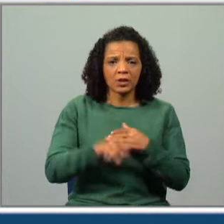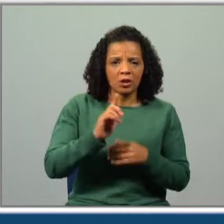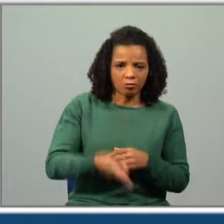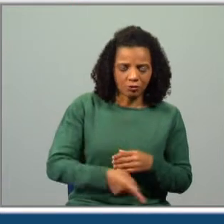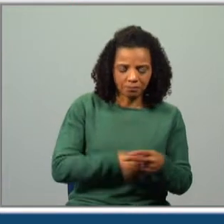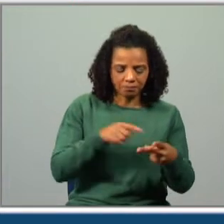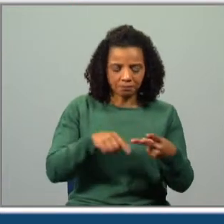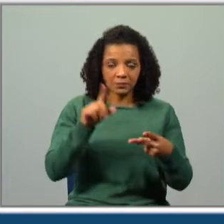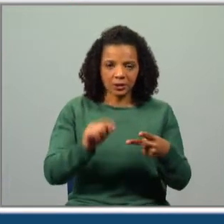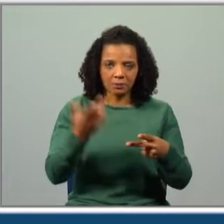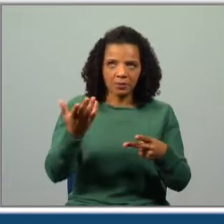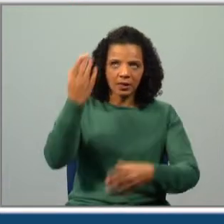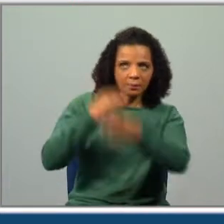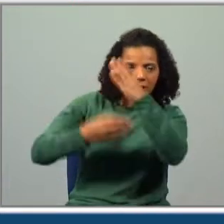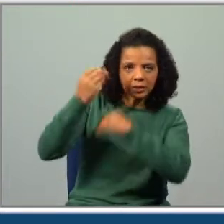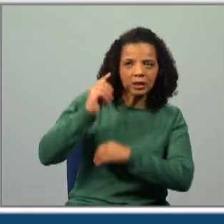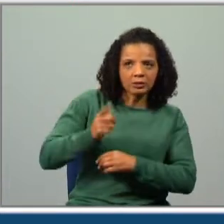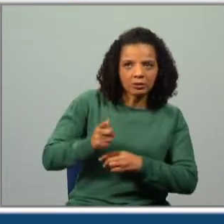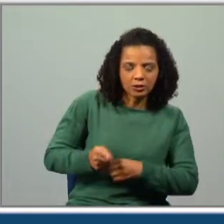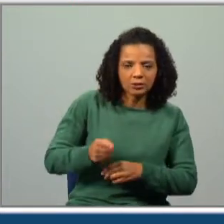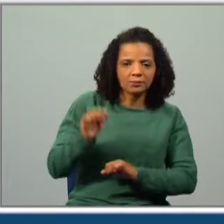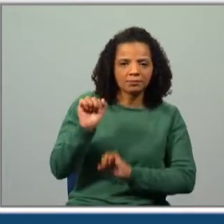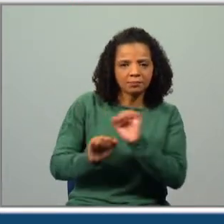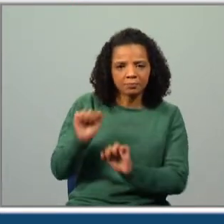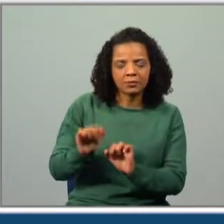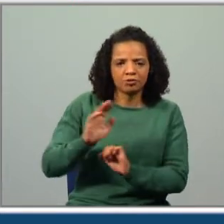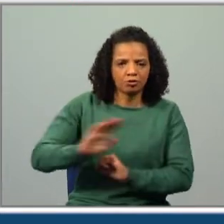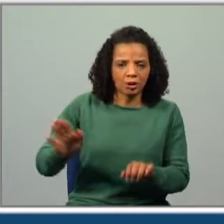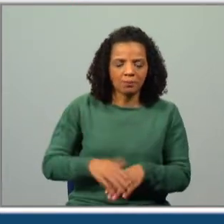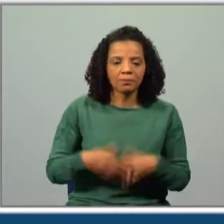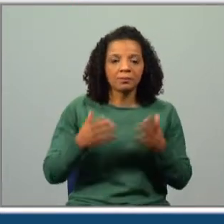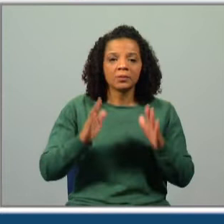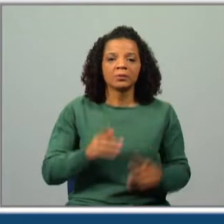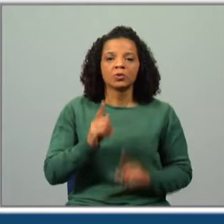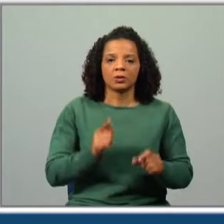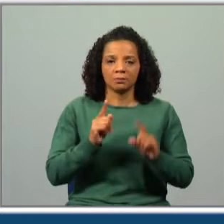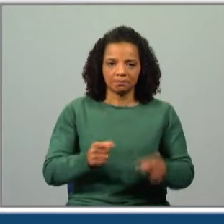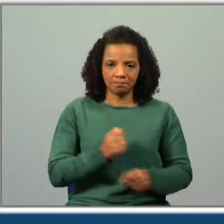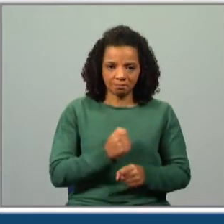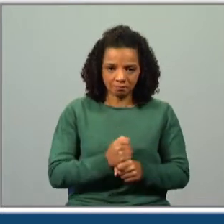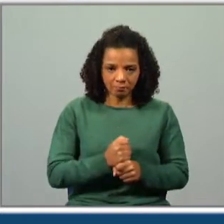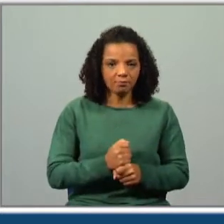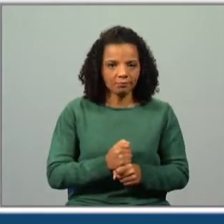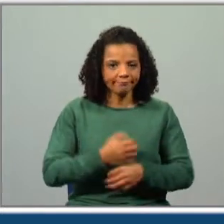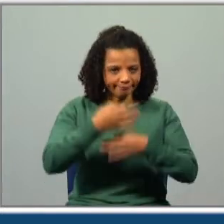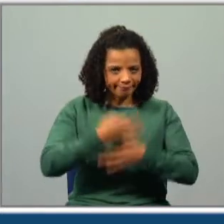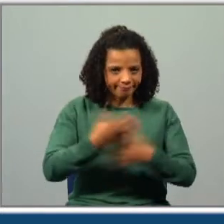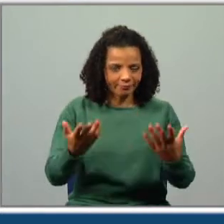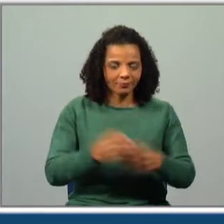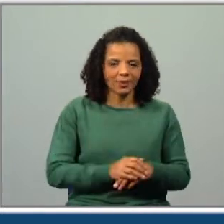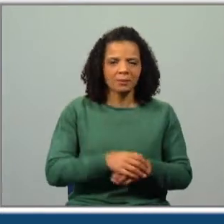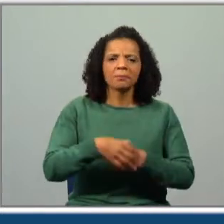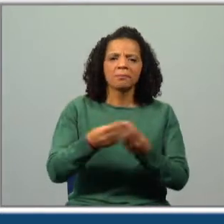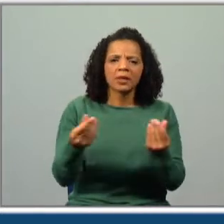já sabemos as aprendizagens mobilizadas. Para começarmos a trabalhar precisamos de que? Muito bem, de confirmar o nosso